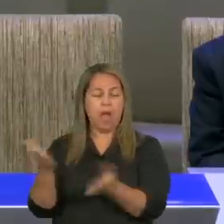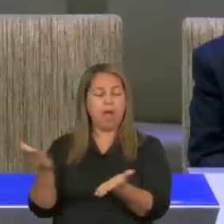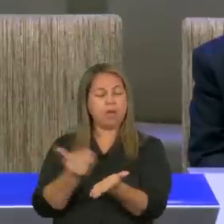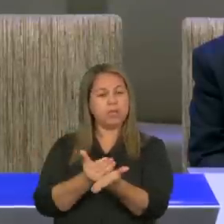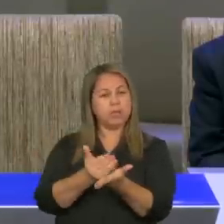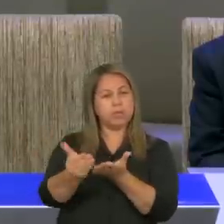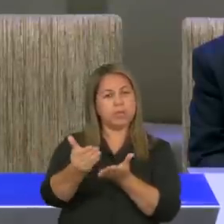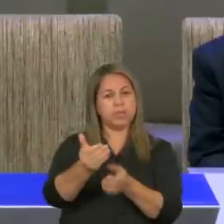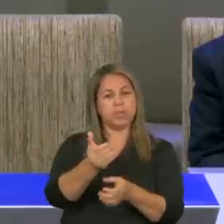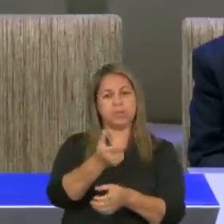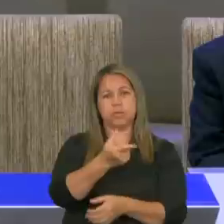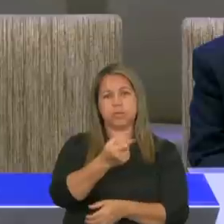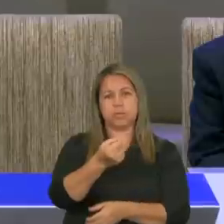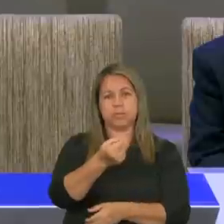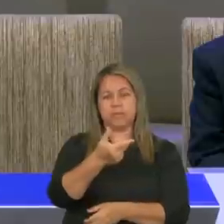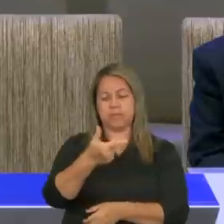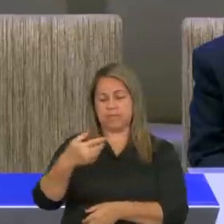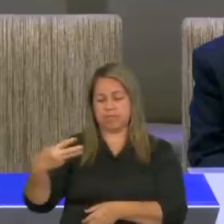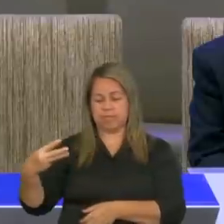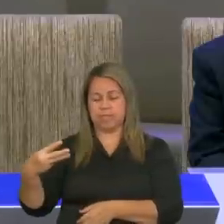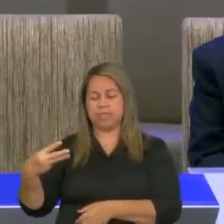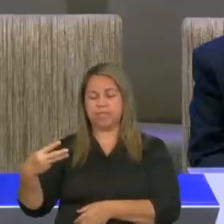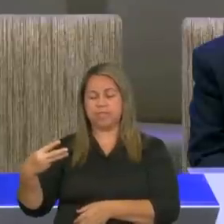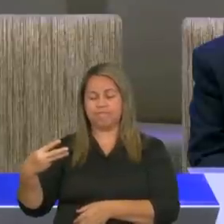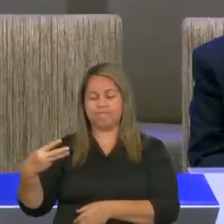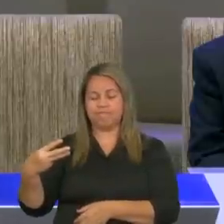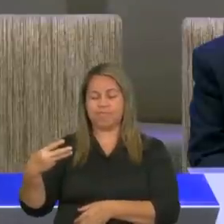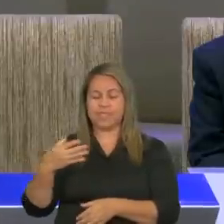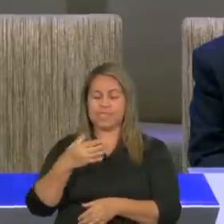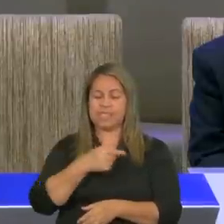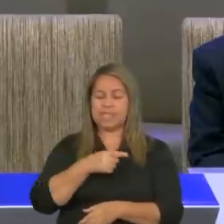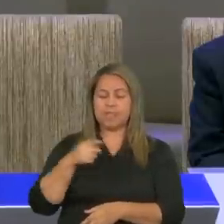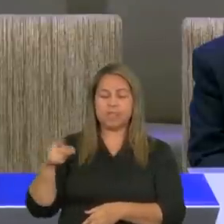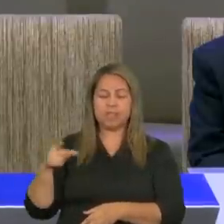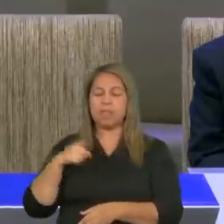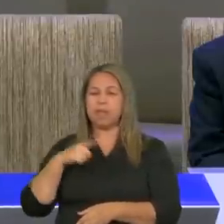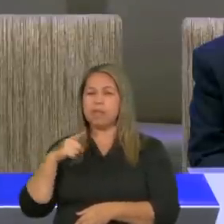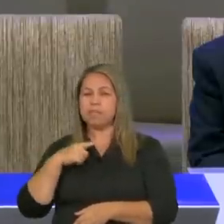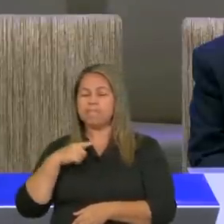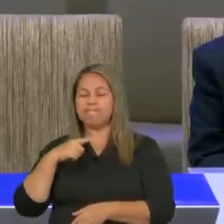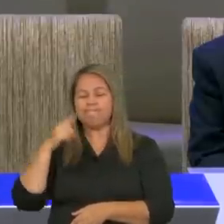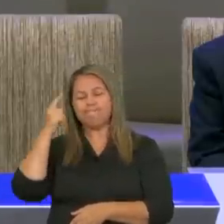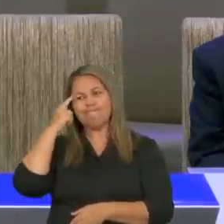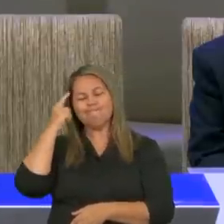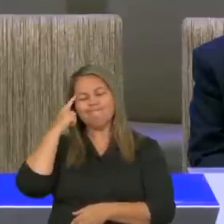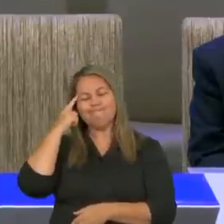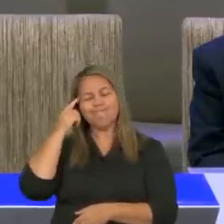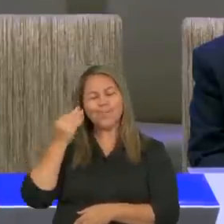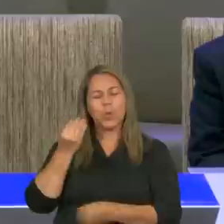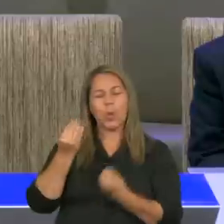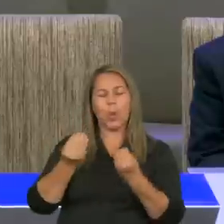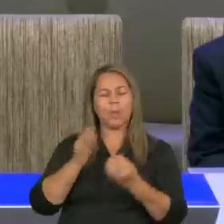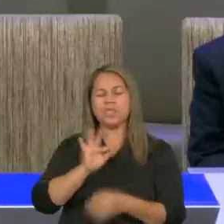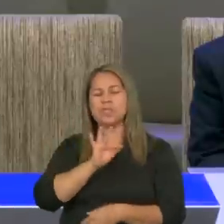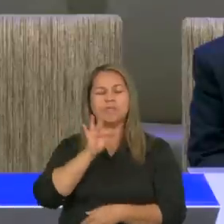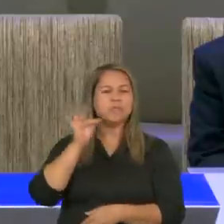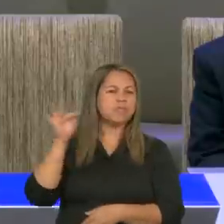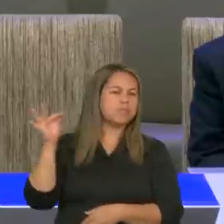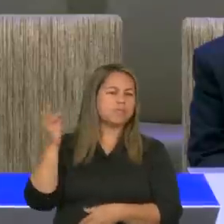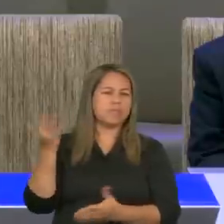de 2023, e cada um tem a sua expectativa, cada um cria a sua